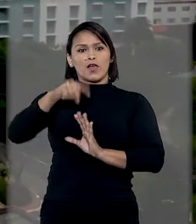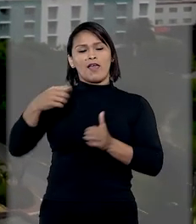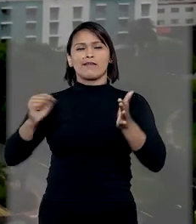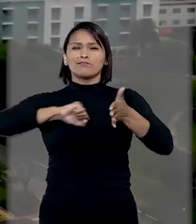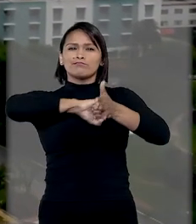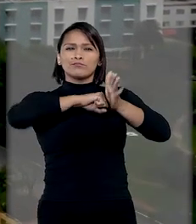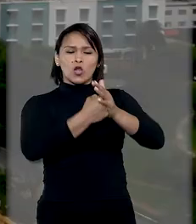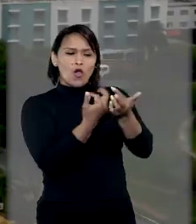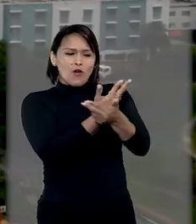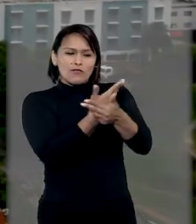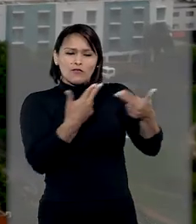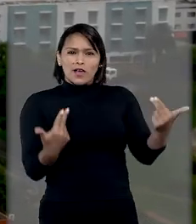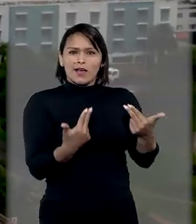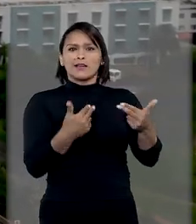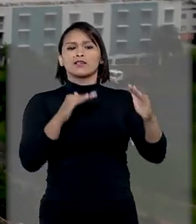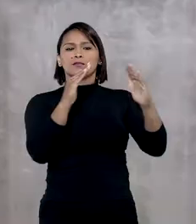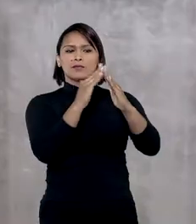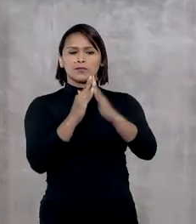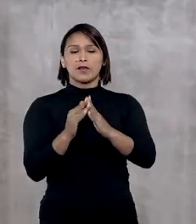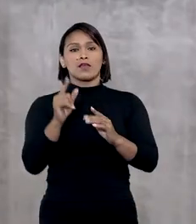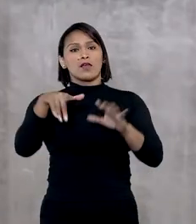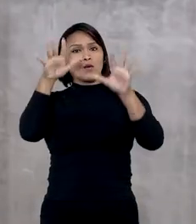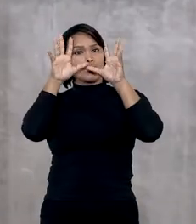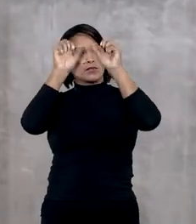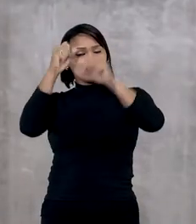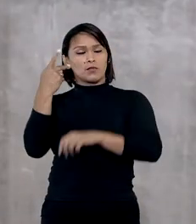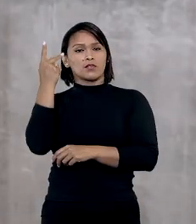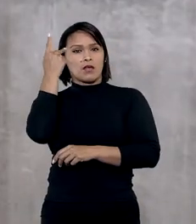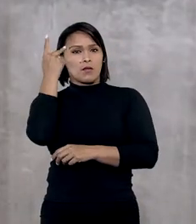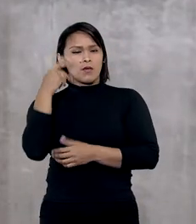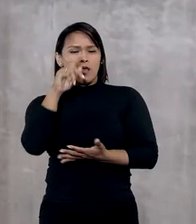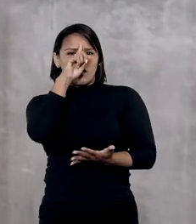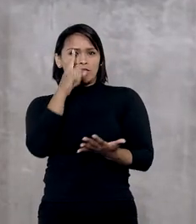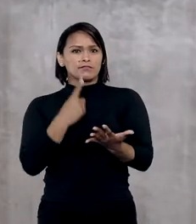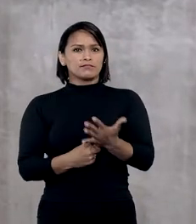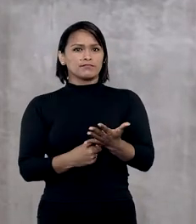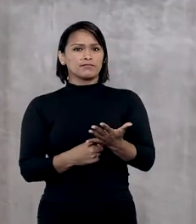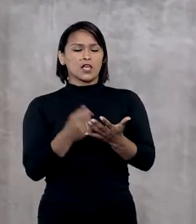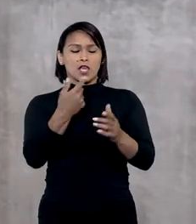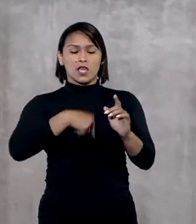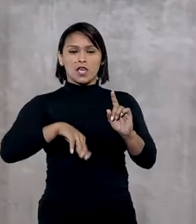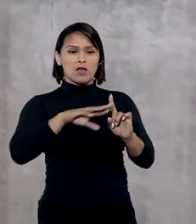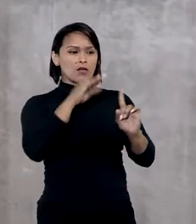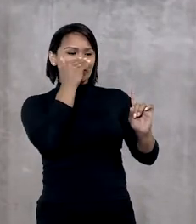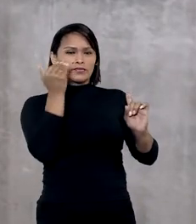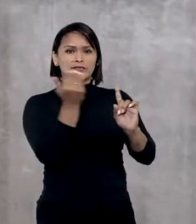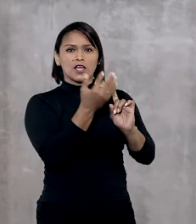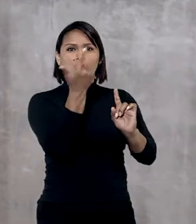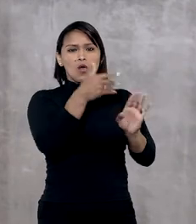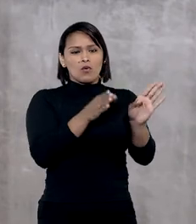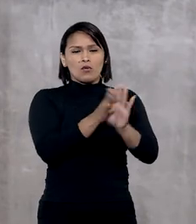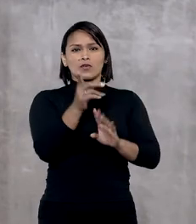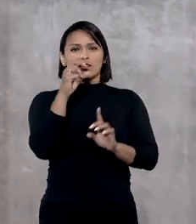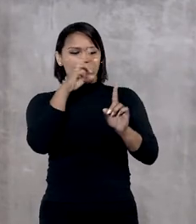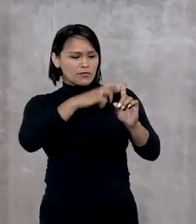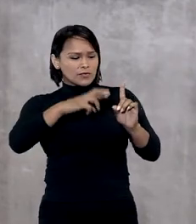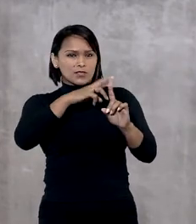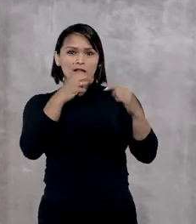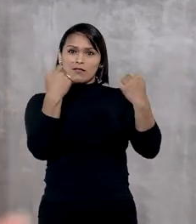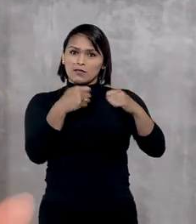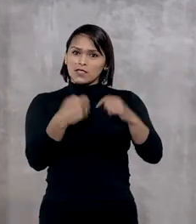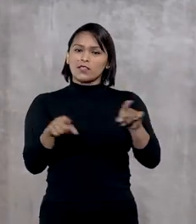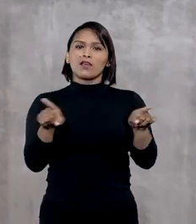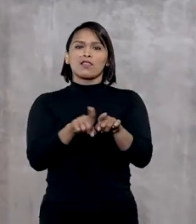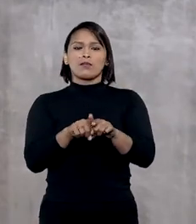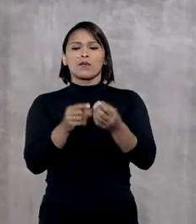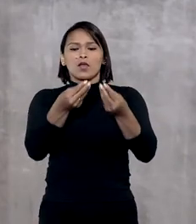penhora de diversos bens de sua propriedade. O Tribunal Paulista afirmou que como co-executado exercia cargo no Conselho Fiscal, deveria